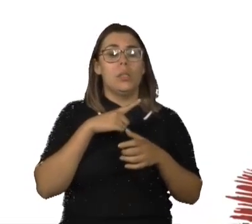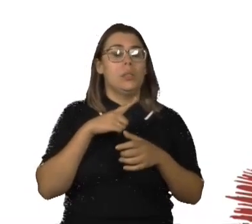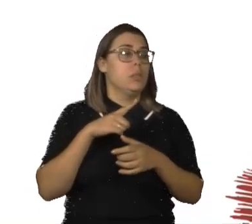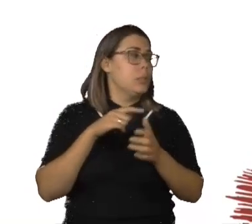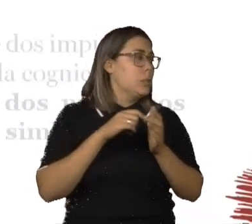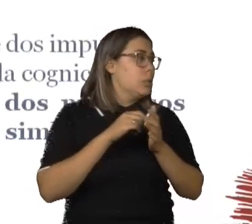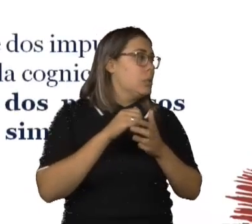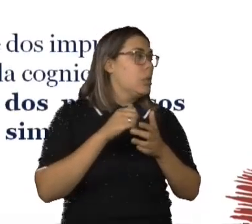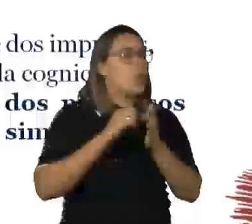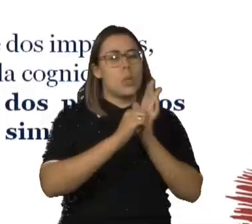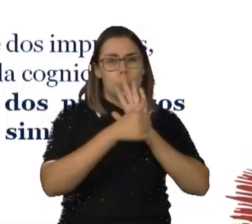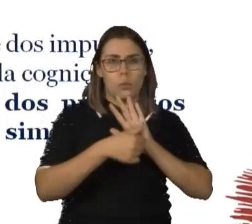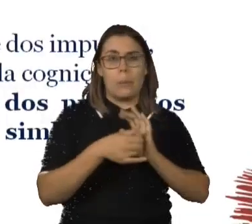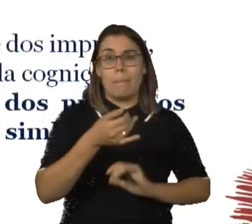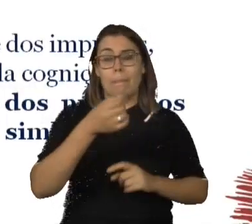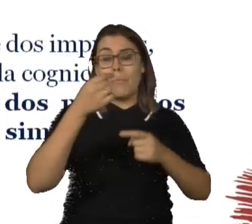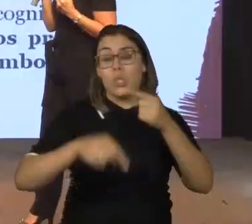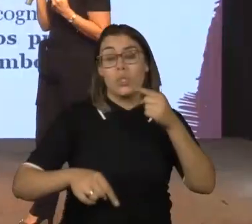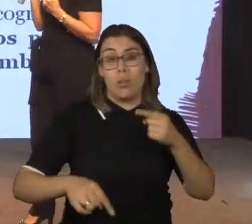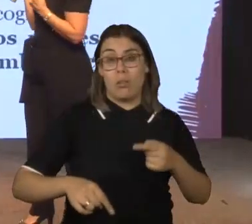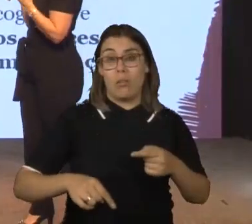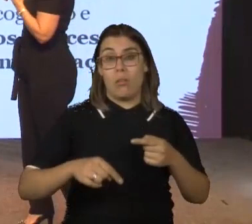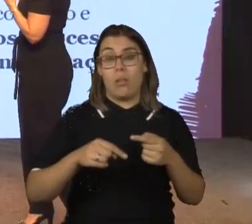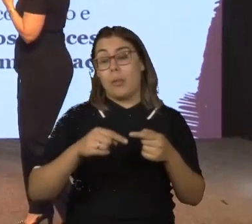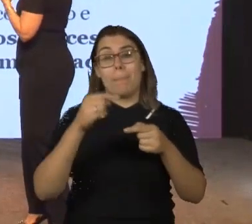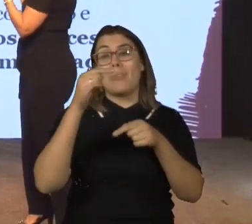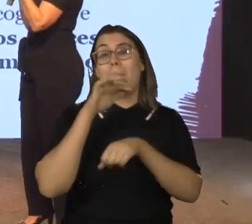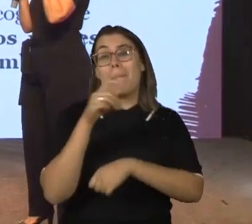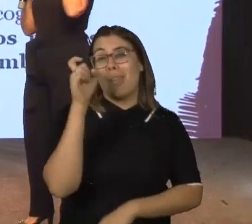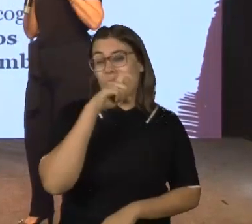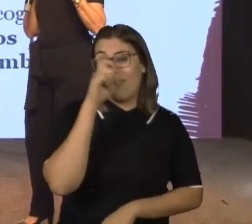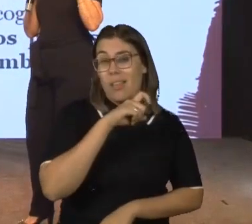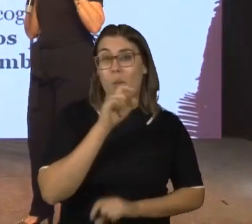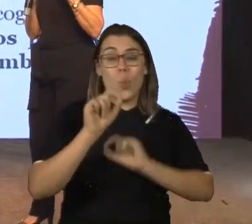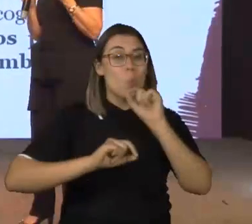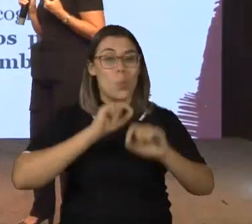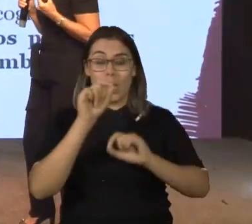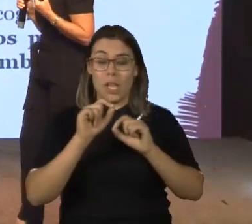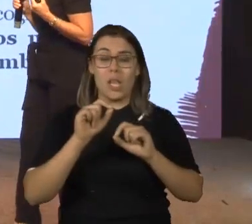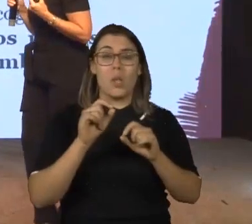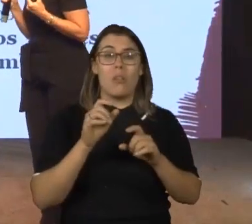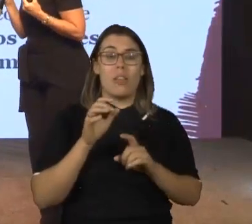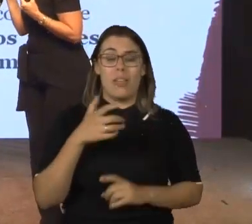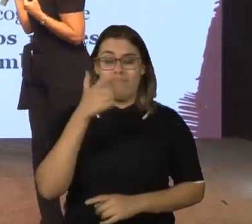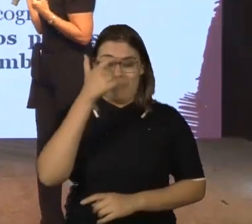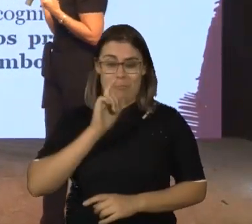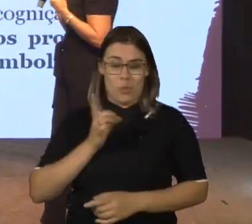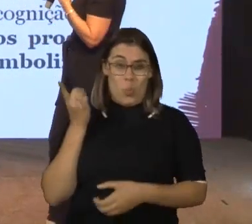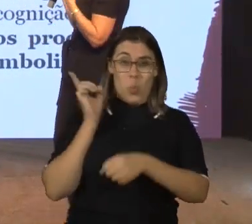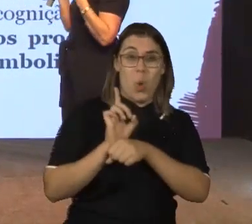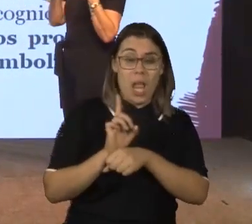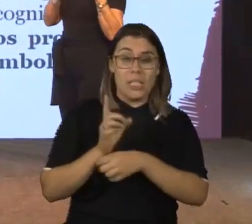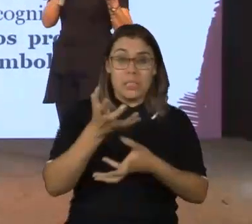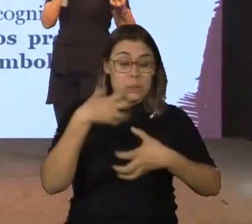descontrolada. Mito. O que leva, o que controla os impulsos são processos psíquicos